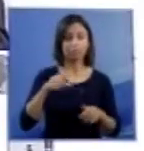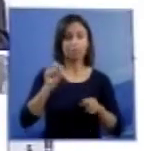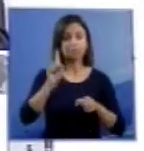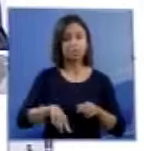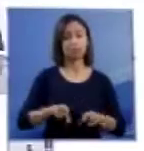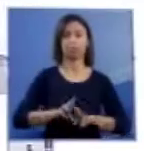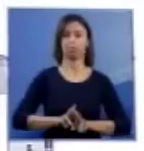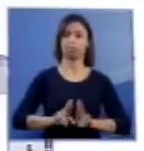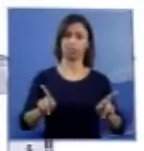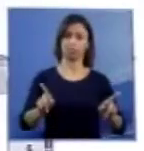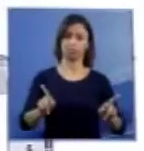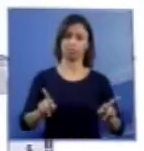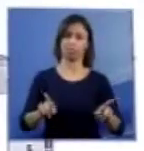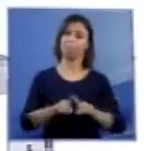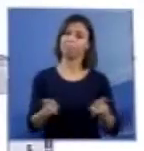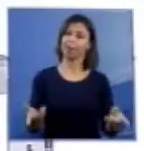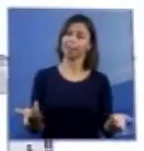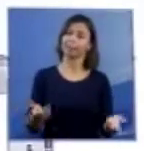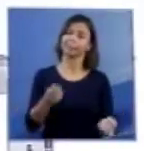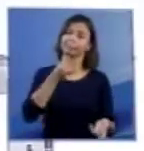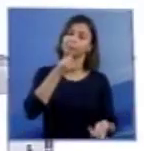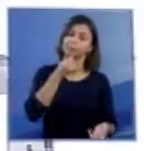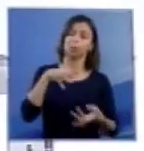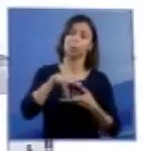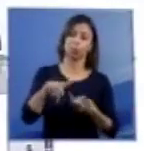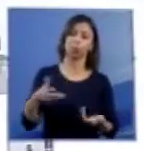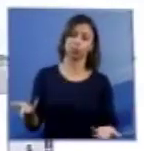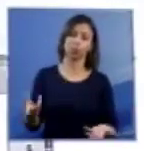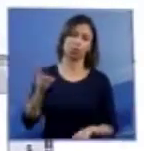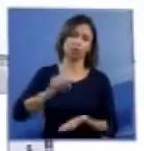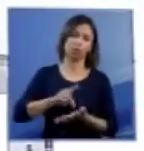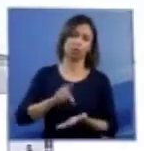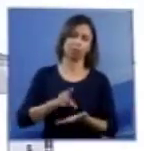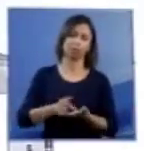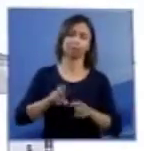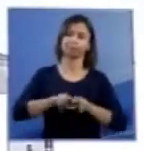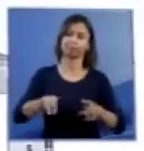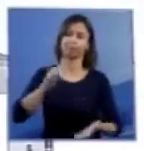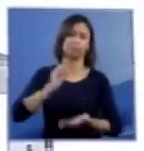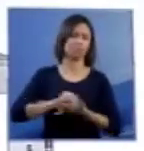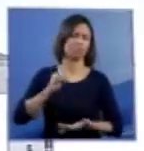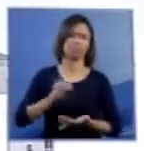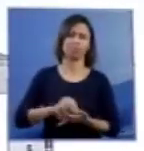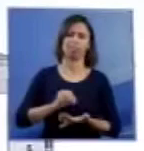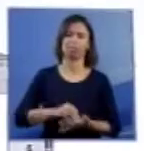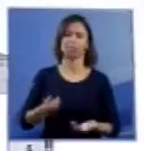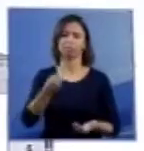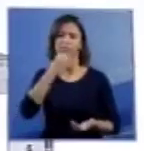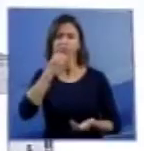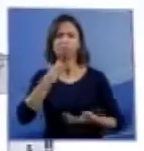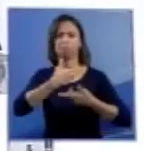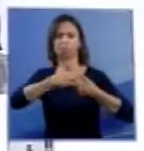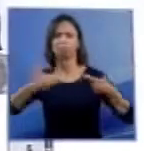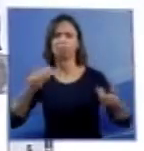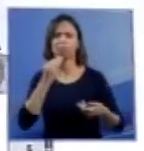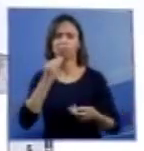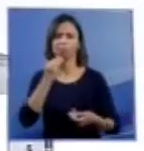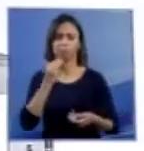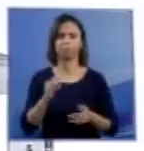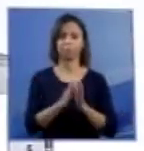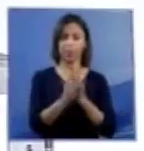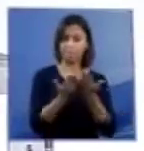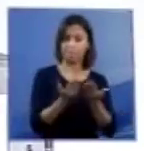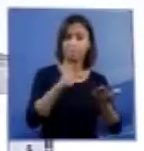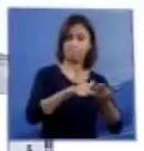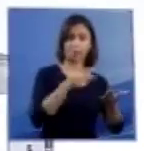mas este é o mundo real em que vivemos, um mundo de precariedades mil. A Bíblia Sagrada faz